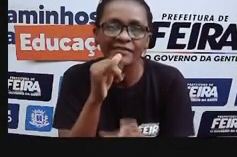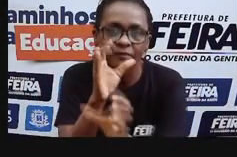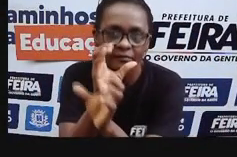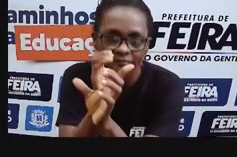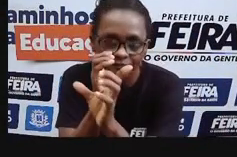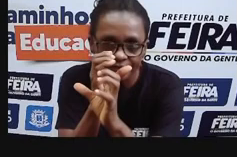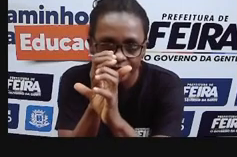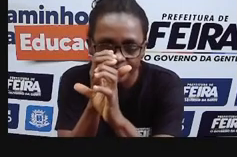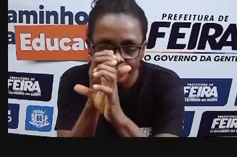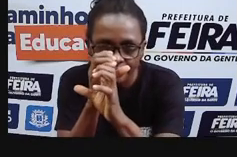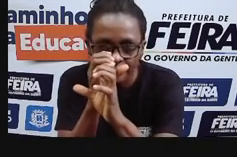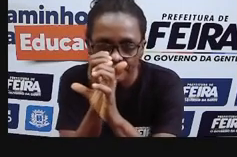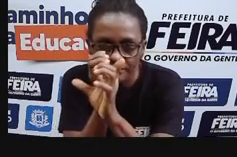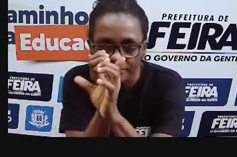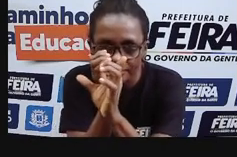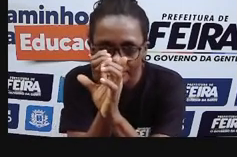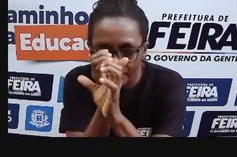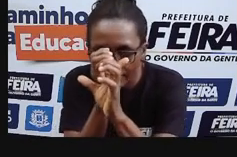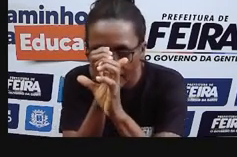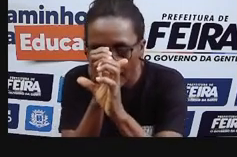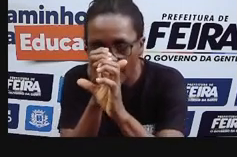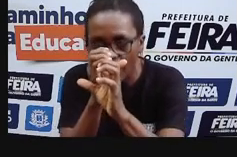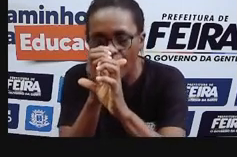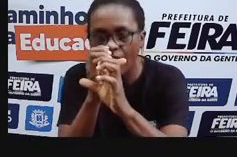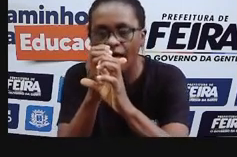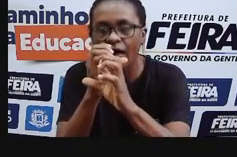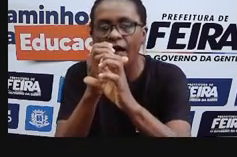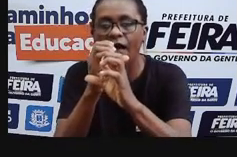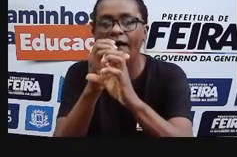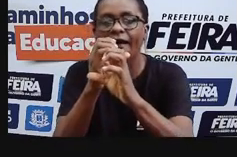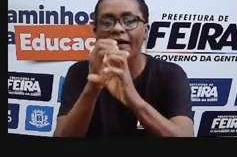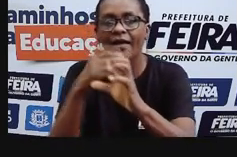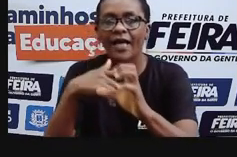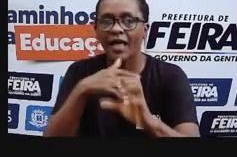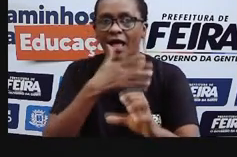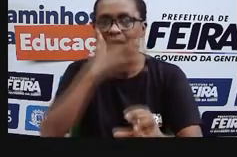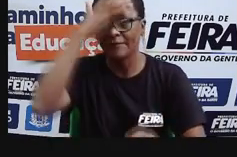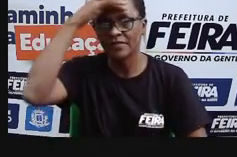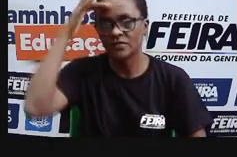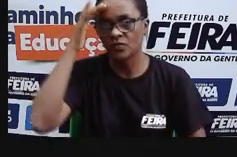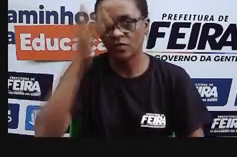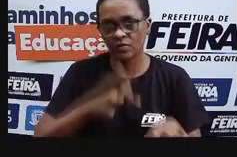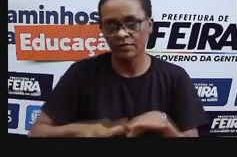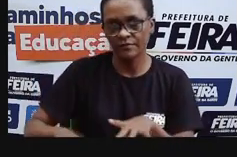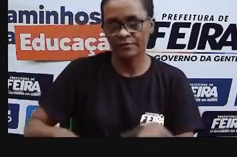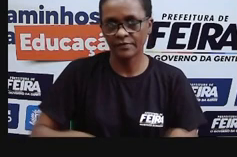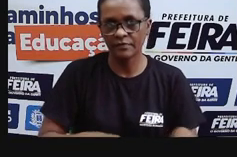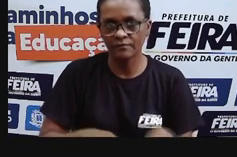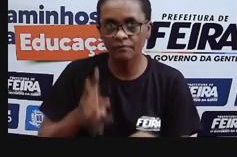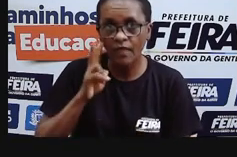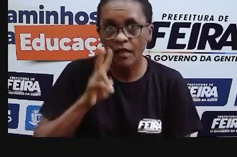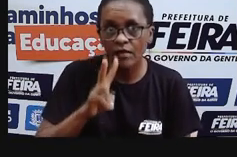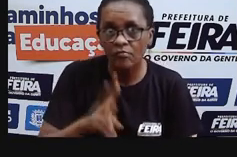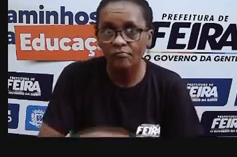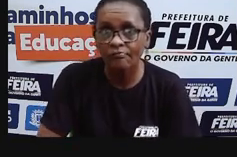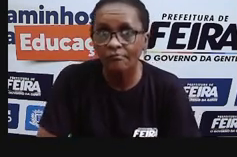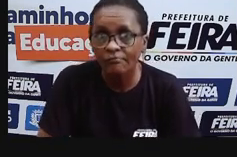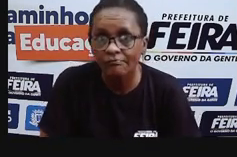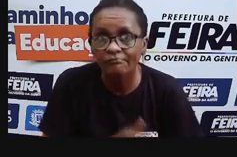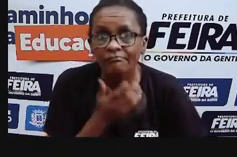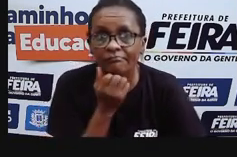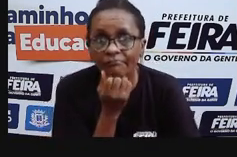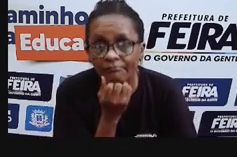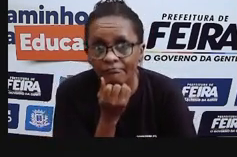vendo aqui o que? O microscópio composto, tá? Esse microscópio tem um objetivo, onde a gente colocaria o